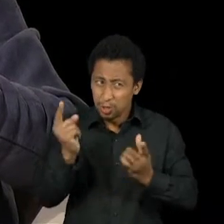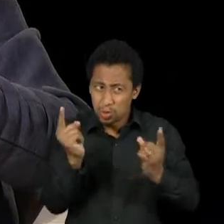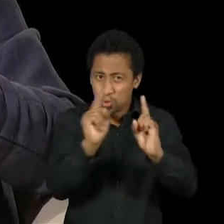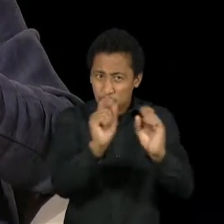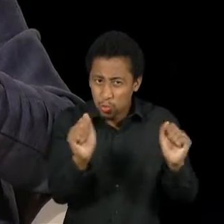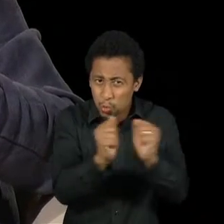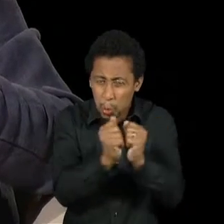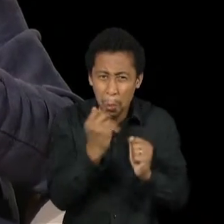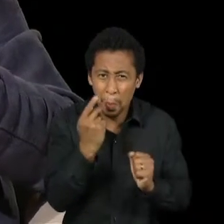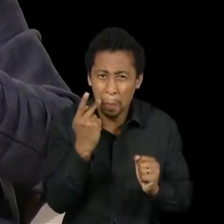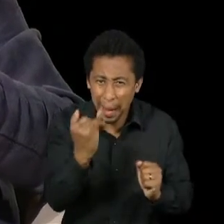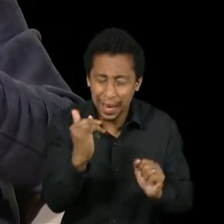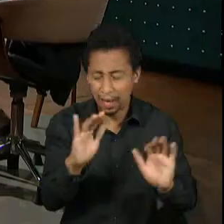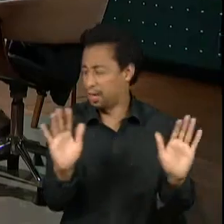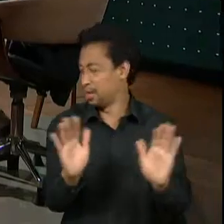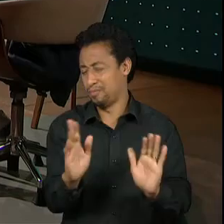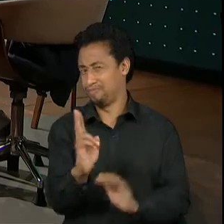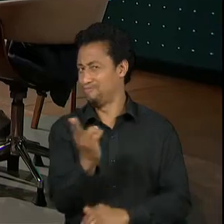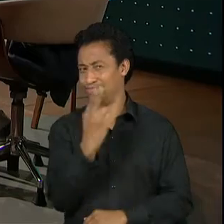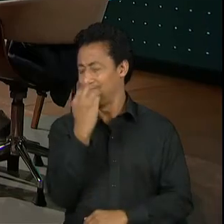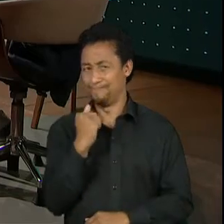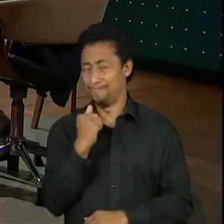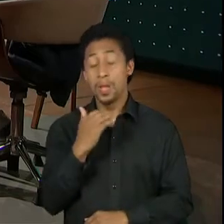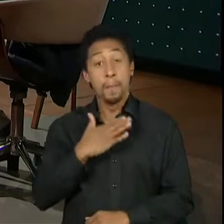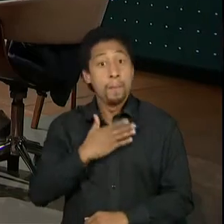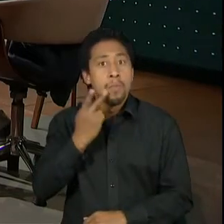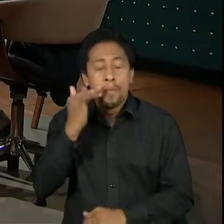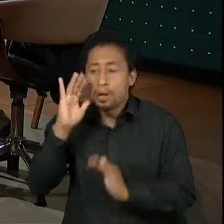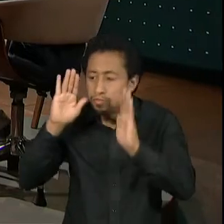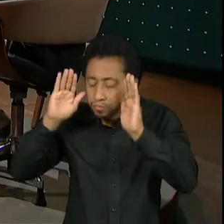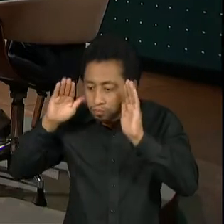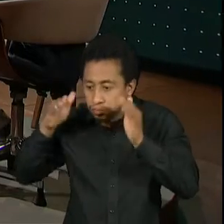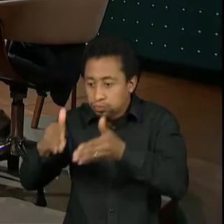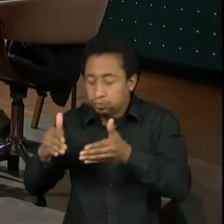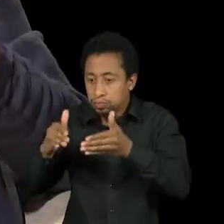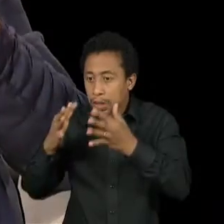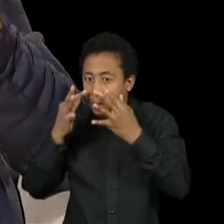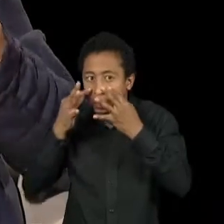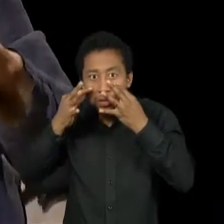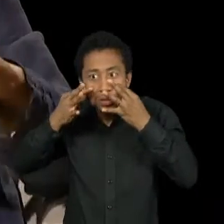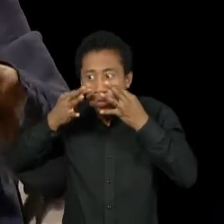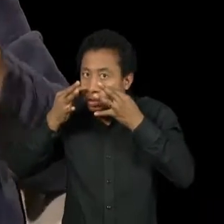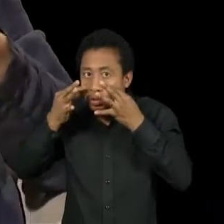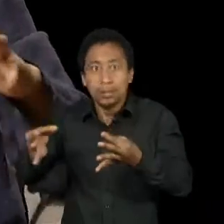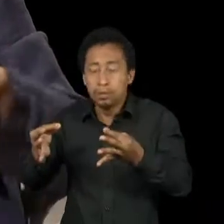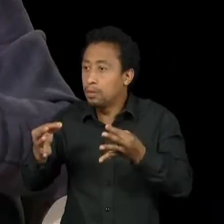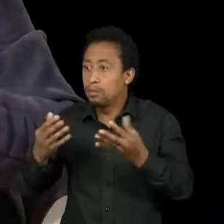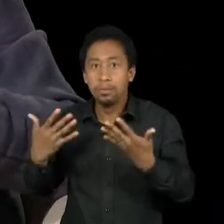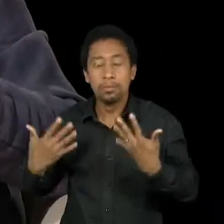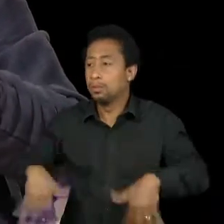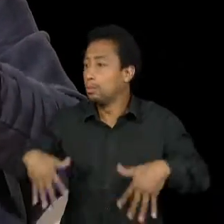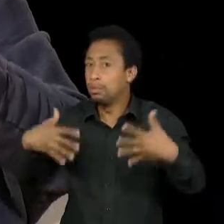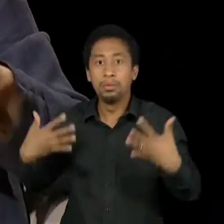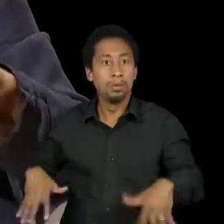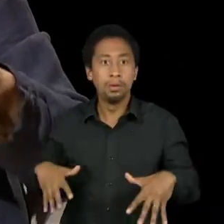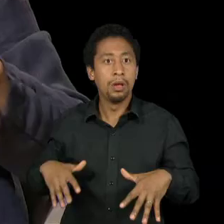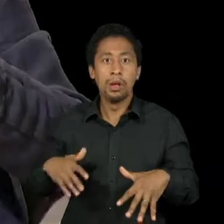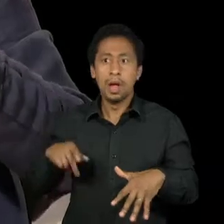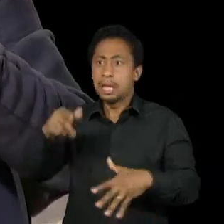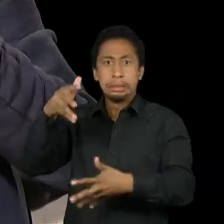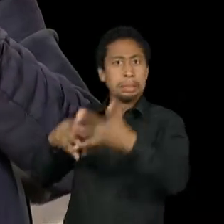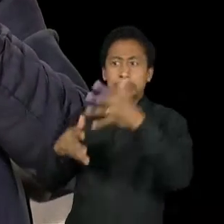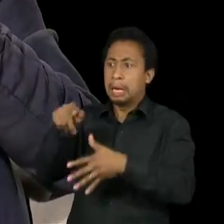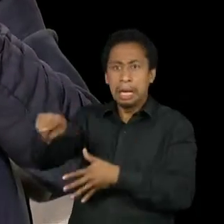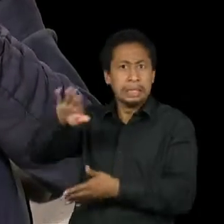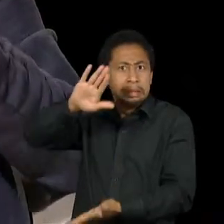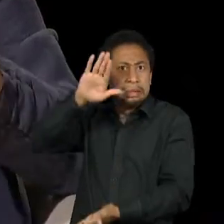capacidade de concentração. Ele tinha uma concentração que nada abalava. E uma fé, assim,